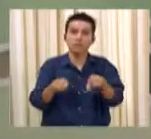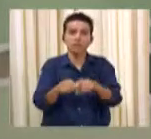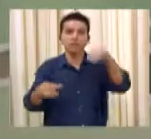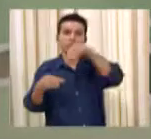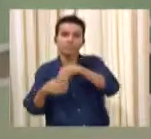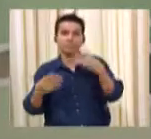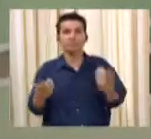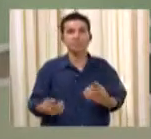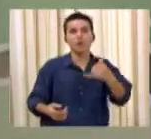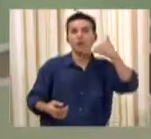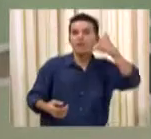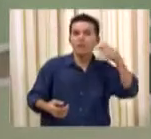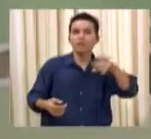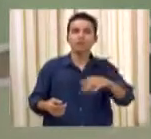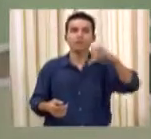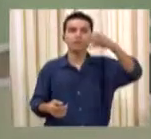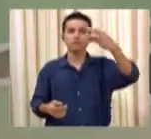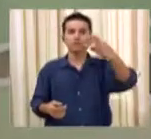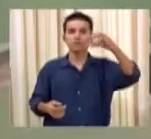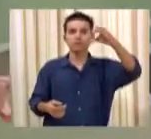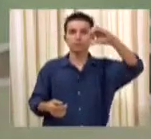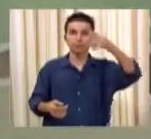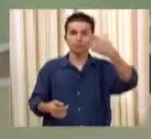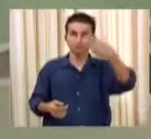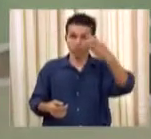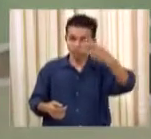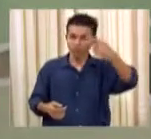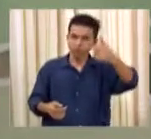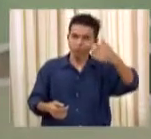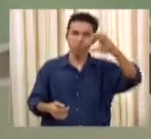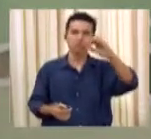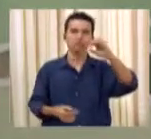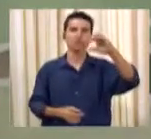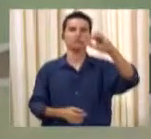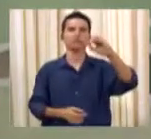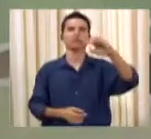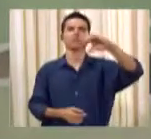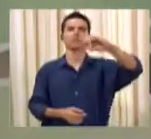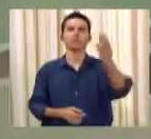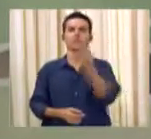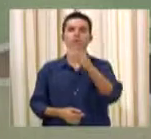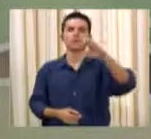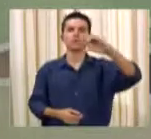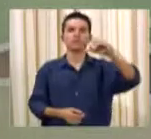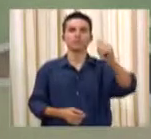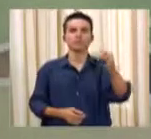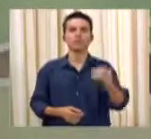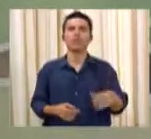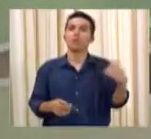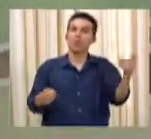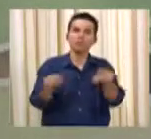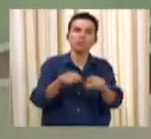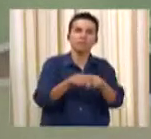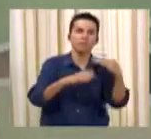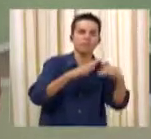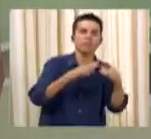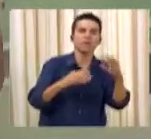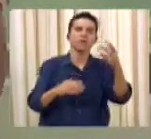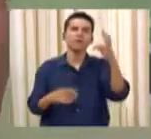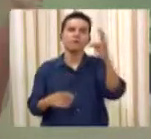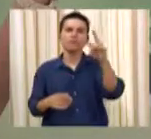32090119 ou enviar e-mail para saúde.tvhorizonte.com.br.